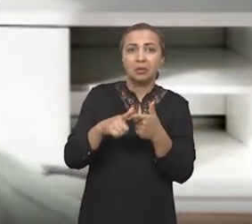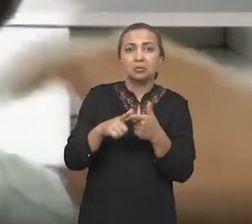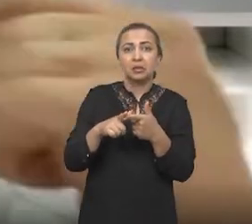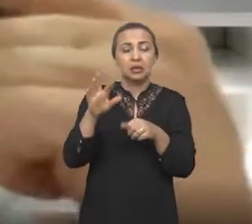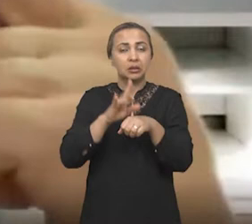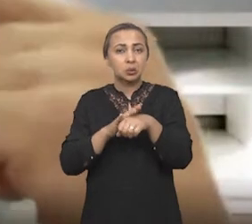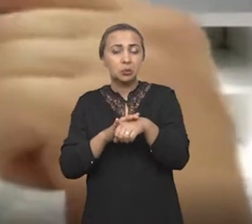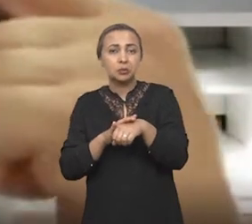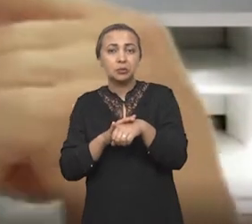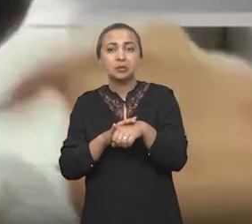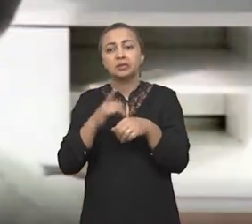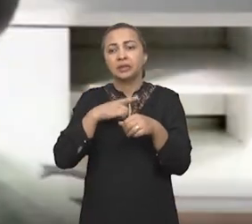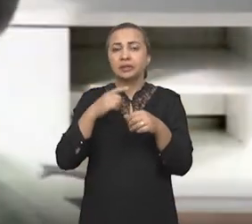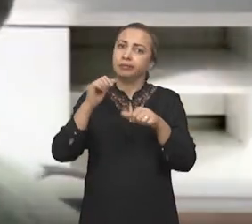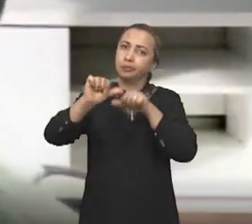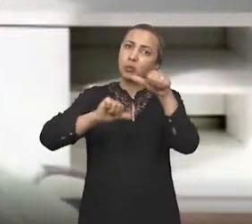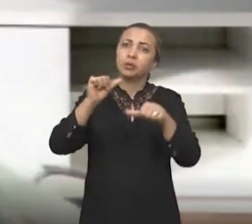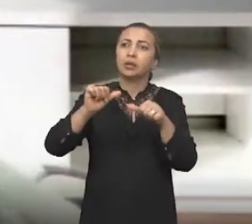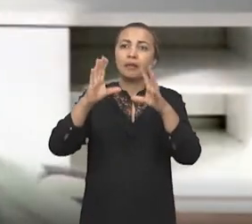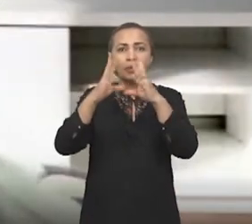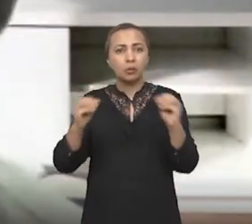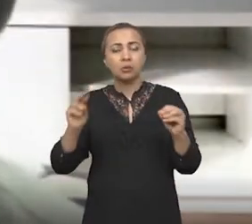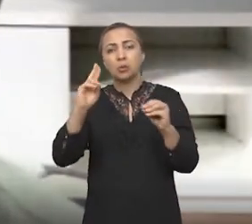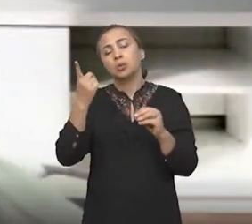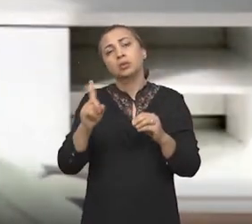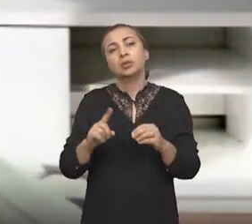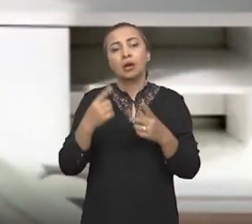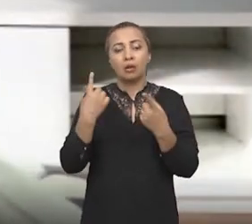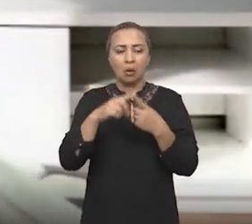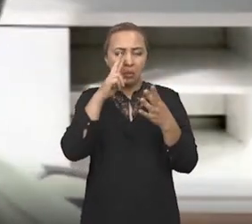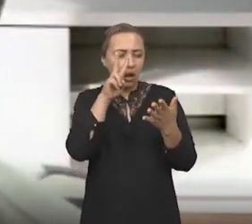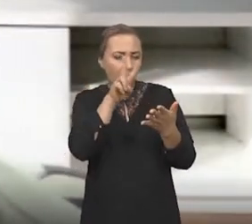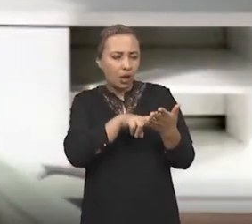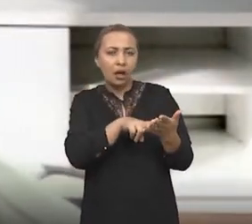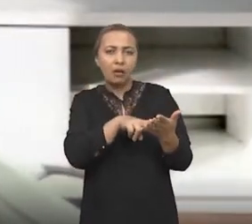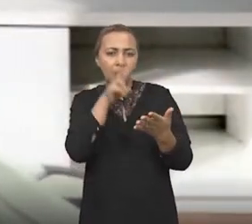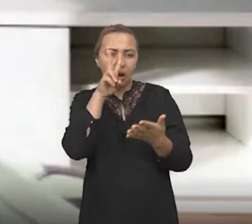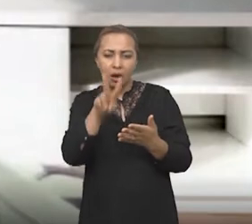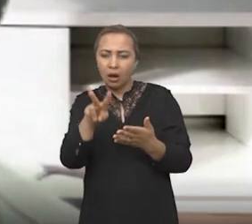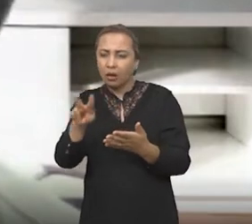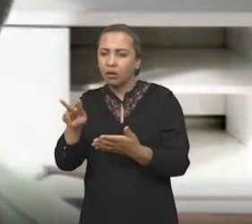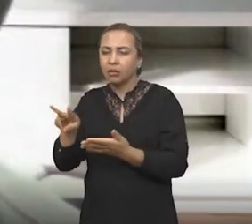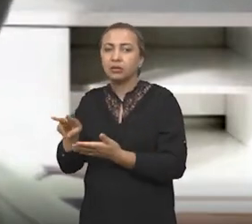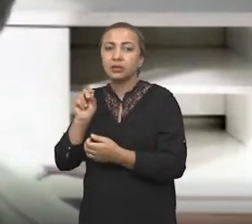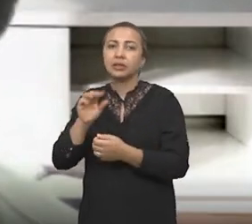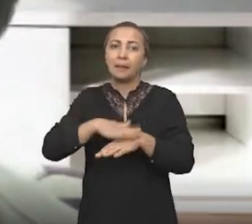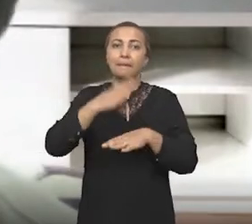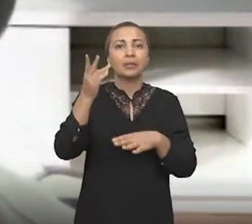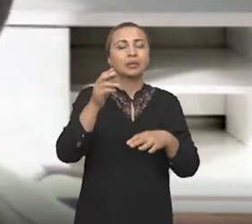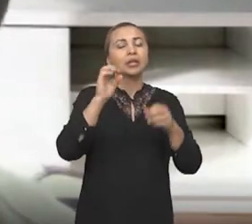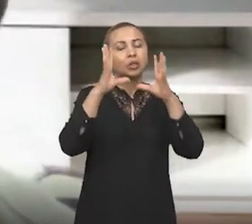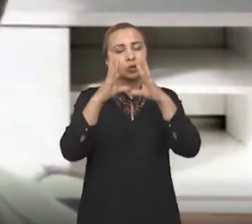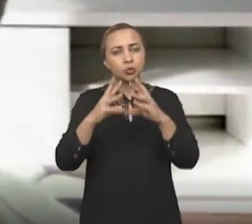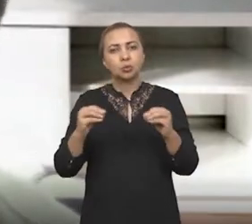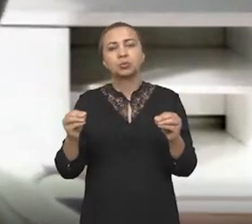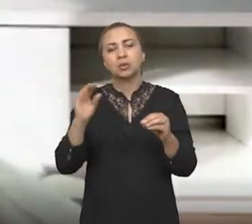isso vai ser irreversível ou não. Mas o que a gente observa até então é que a maioria dessas sequelas com